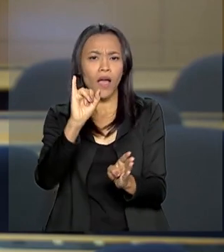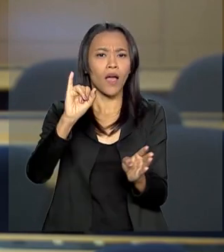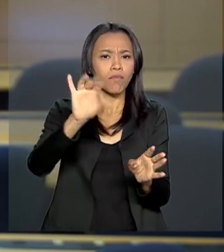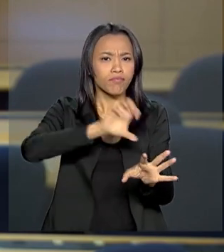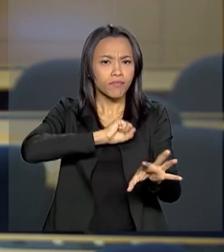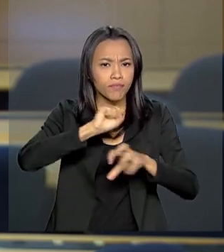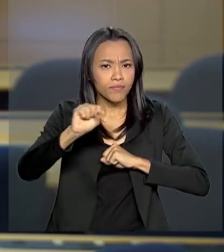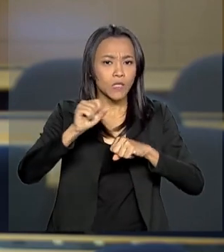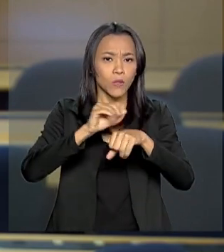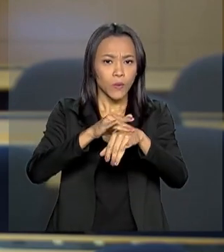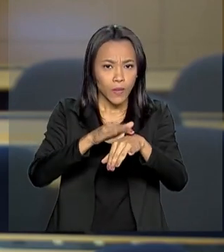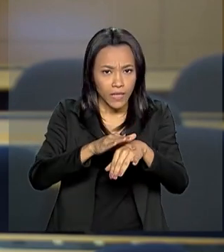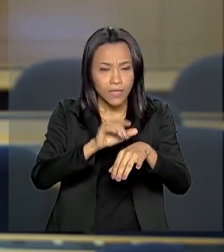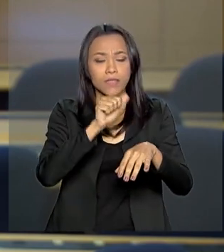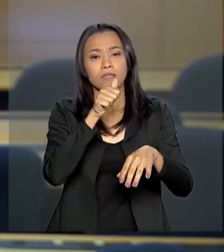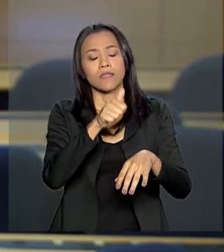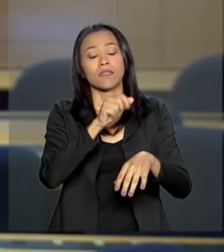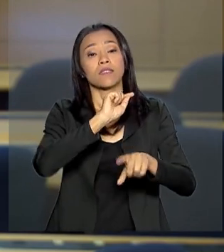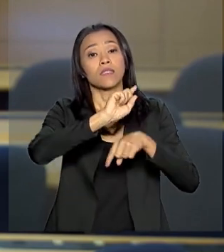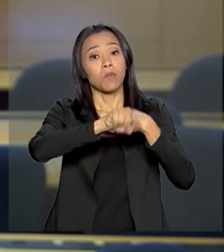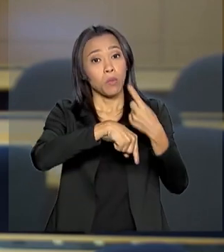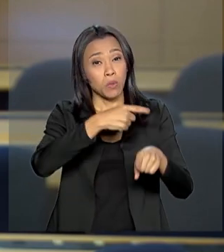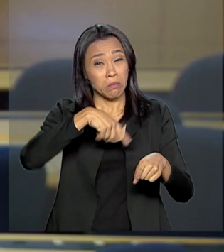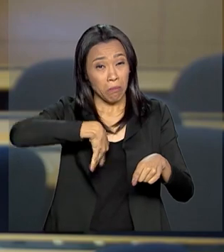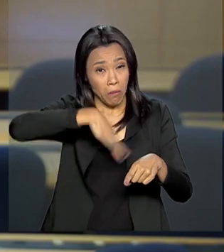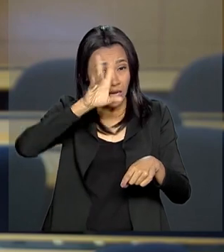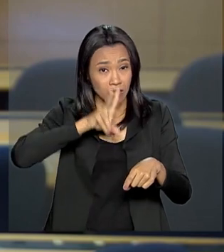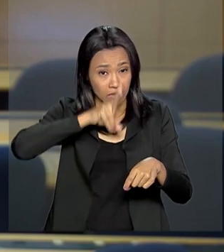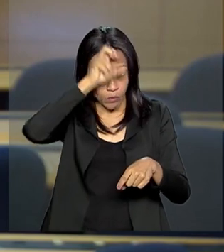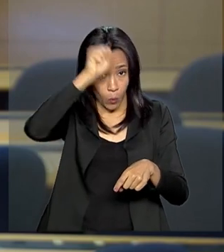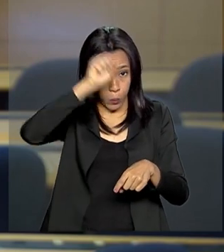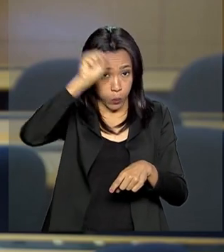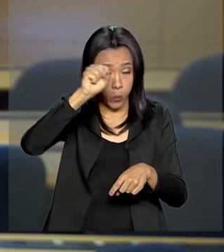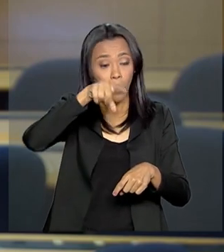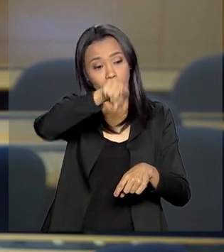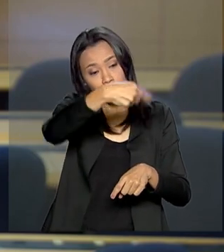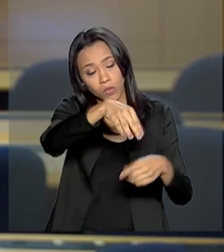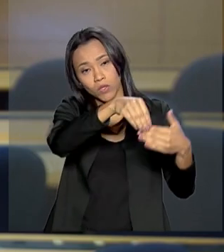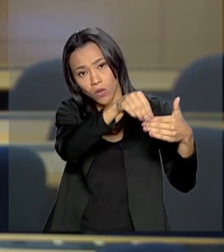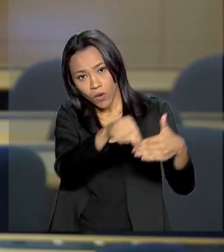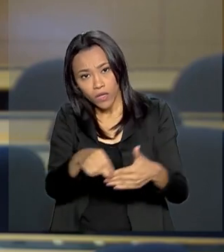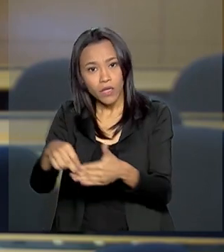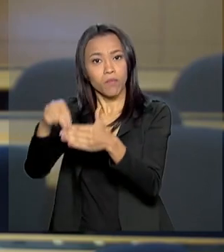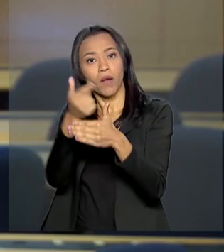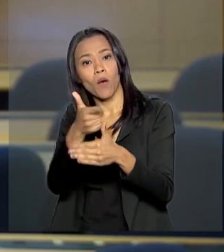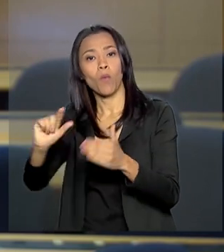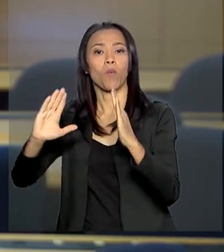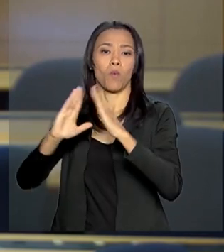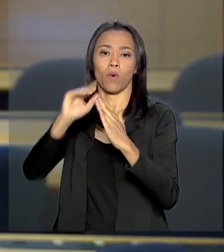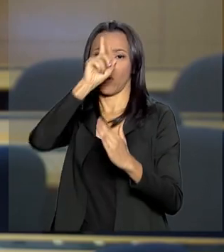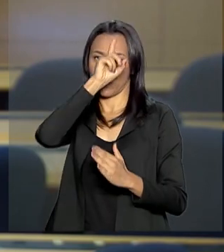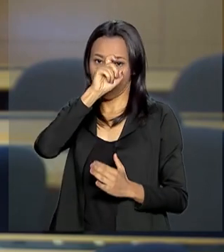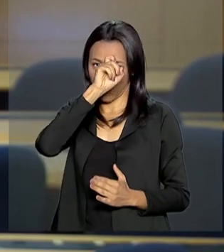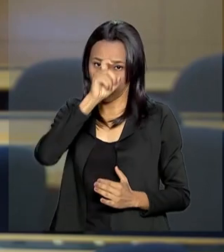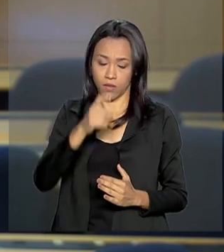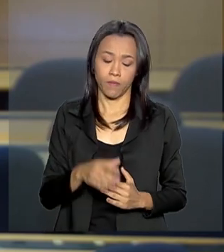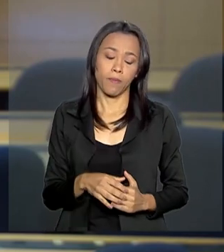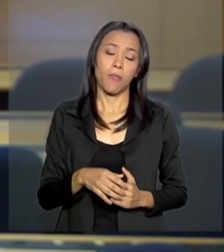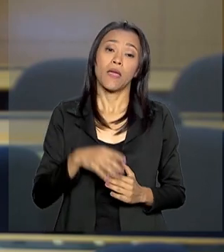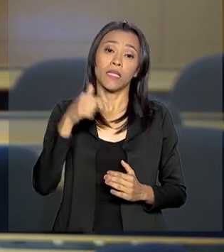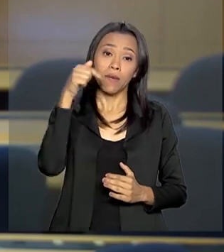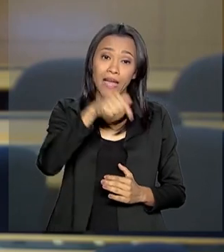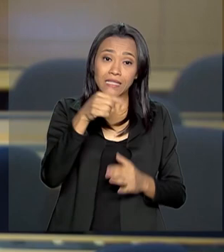doenças e encaminha os casos mais graves. Funciona a atenção primária como